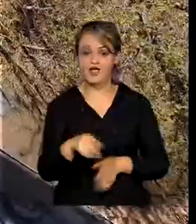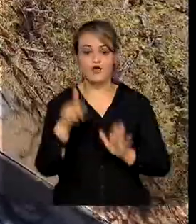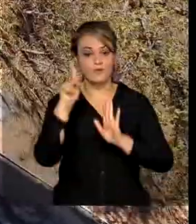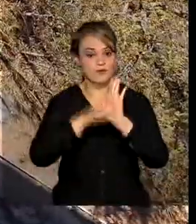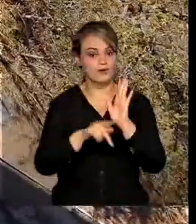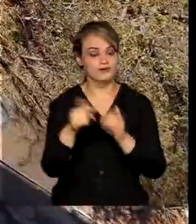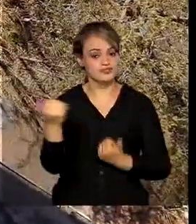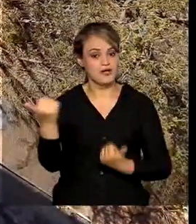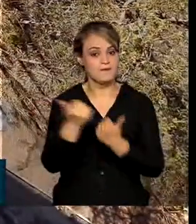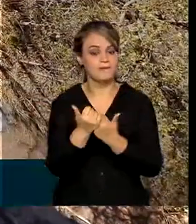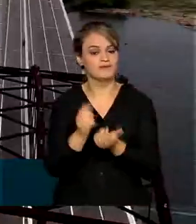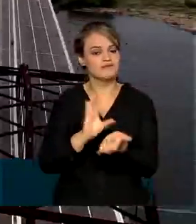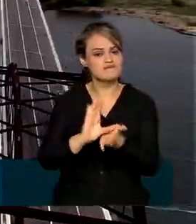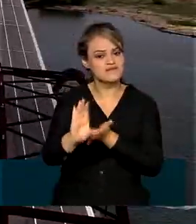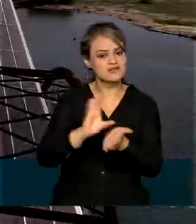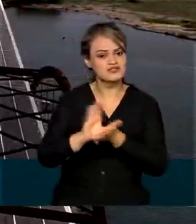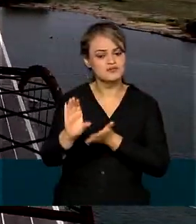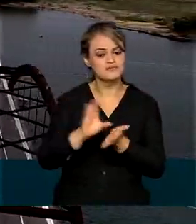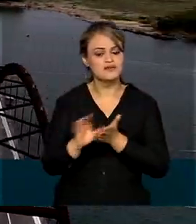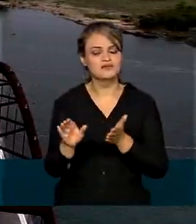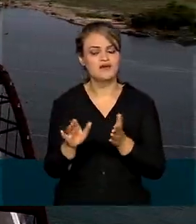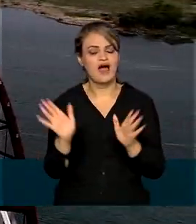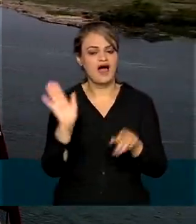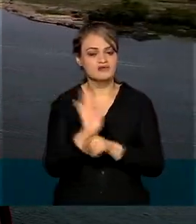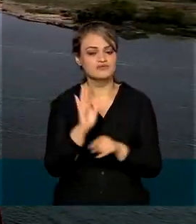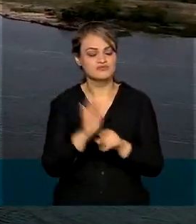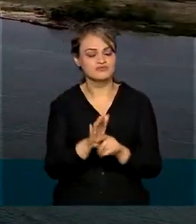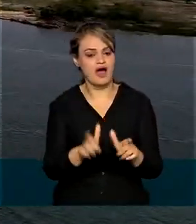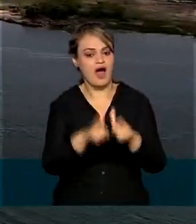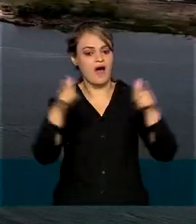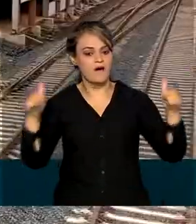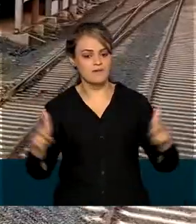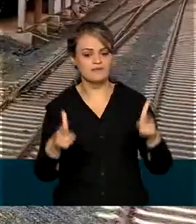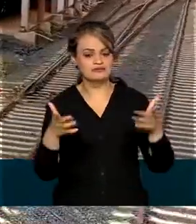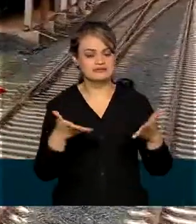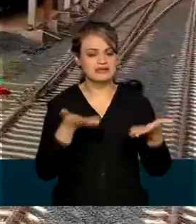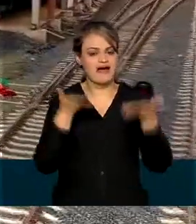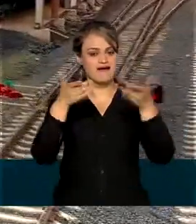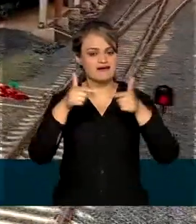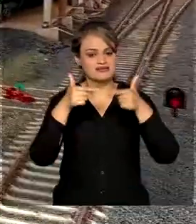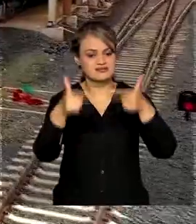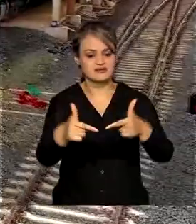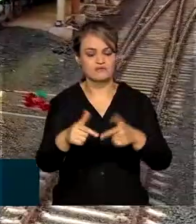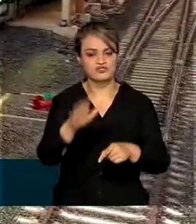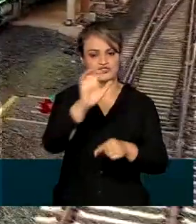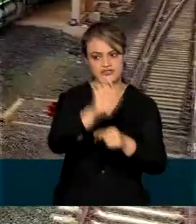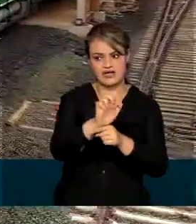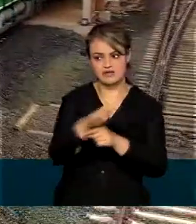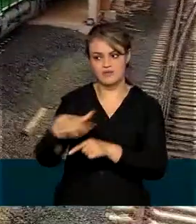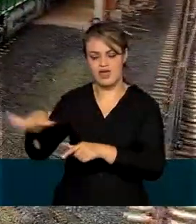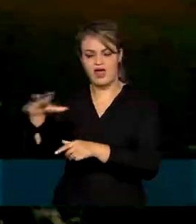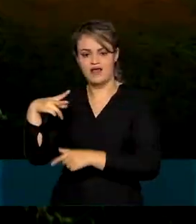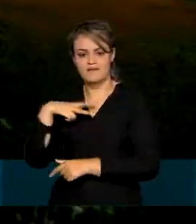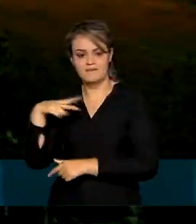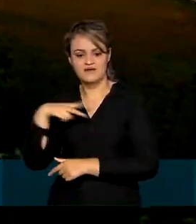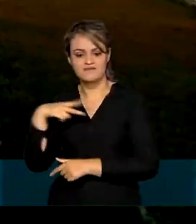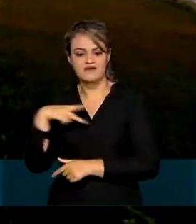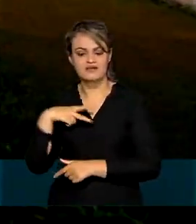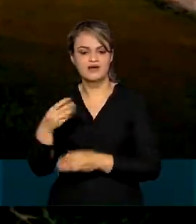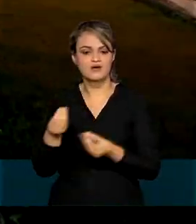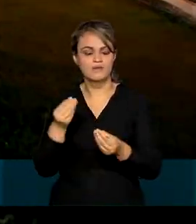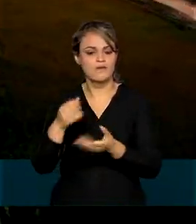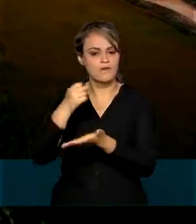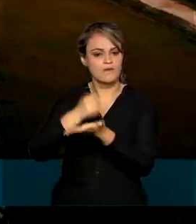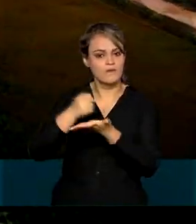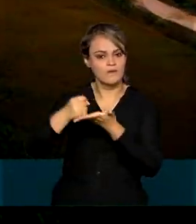Parcerias de Investimentos amplia e fortalece a interação entre o Estado e a iniciativa privada por meio de